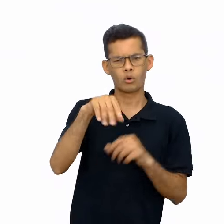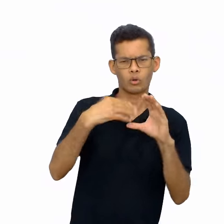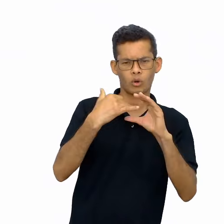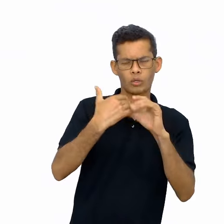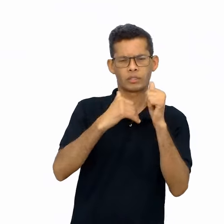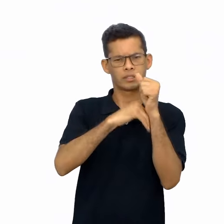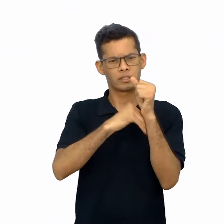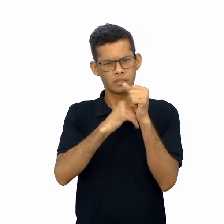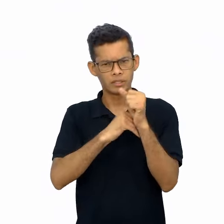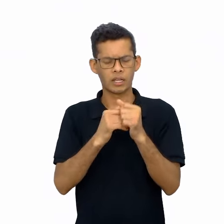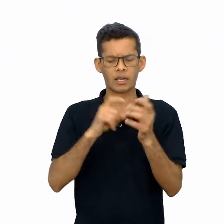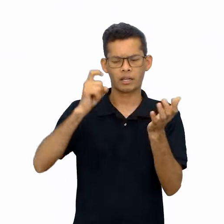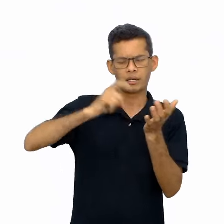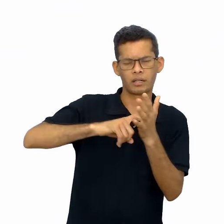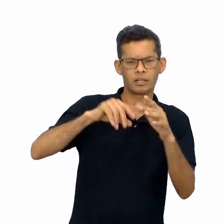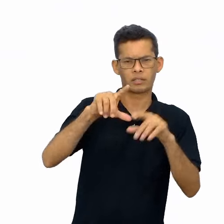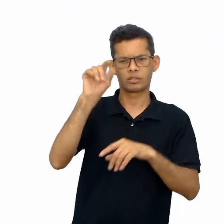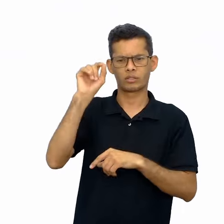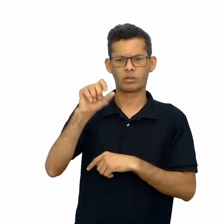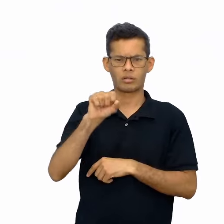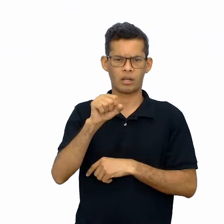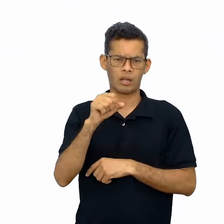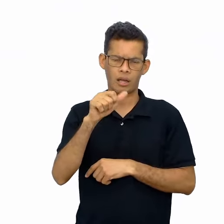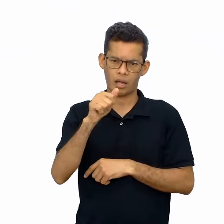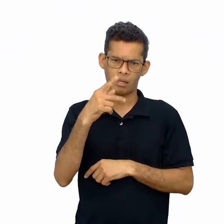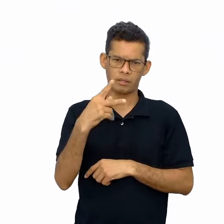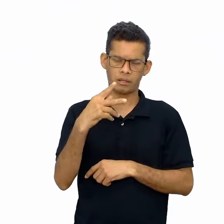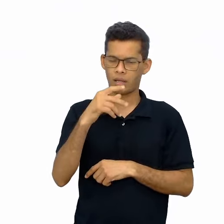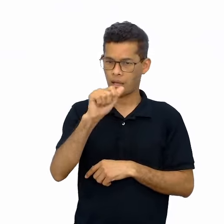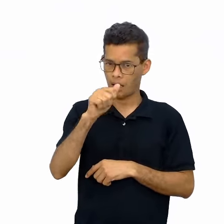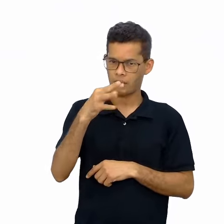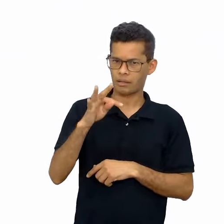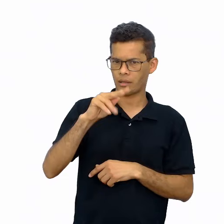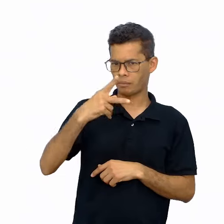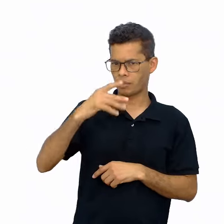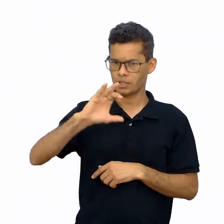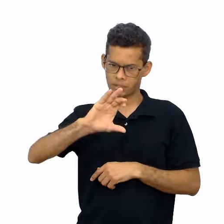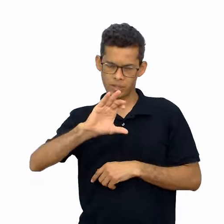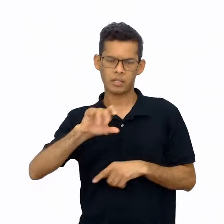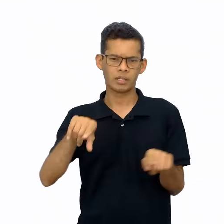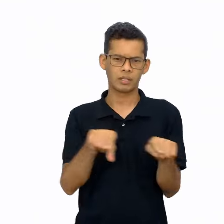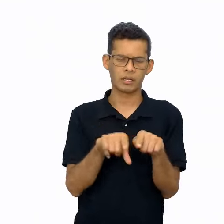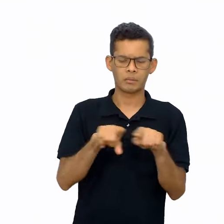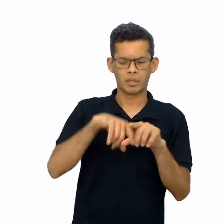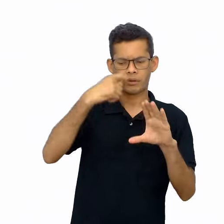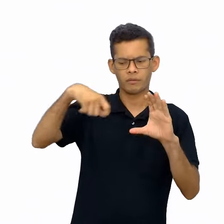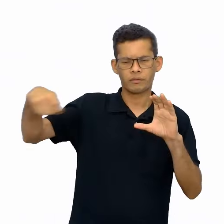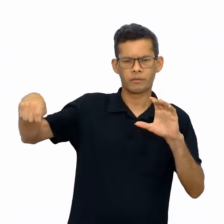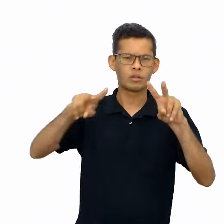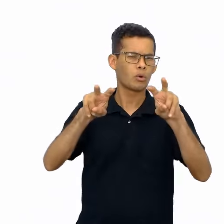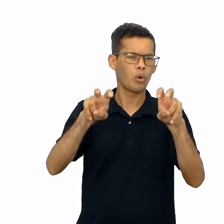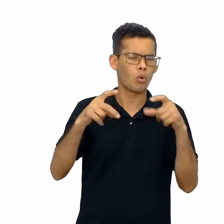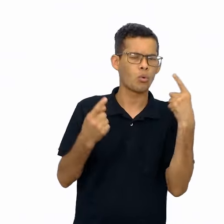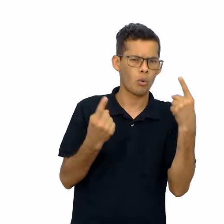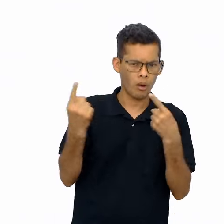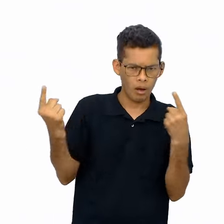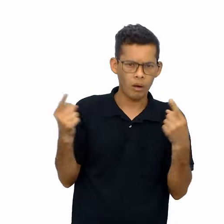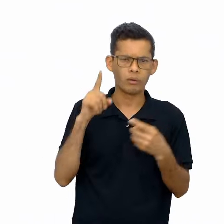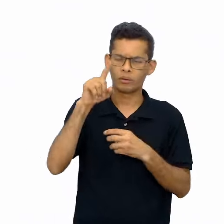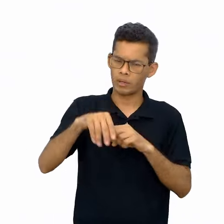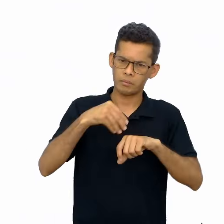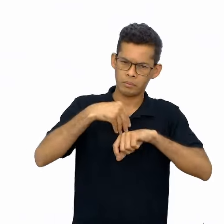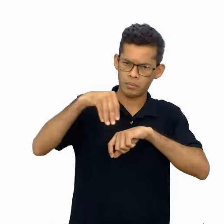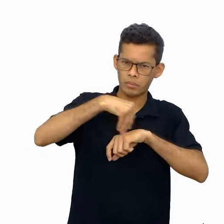selecione a categoria formação ATPC, escolha a data, atende-se ao título do vídeo, diferenciando pílula de formação de